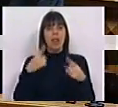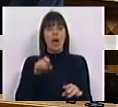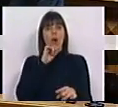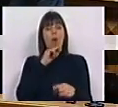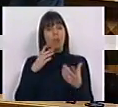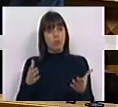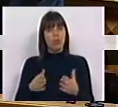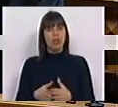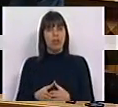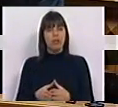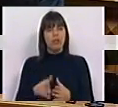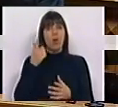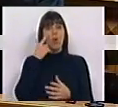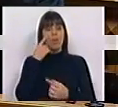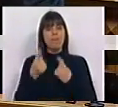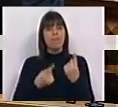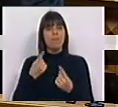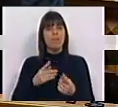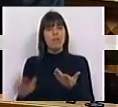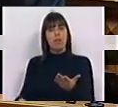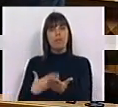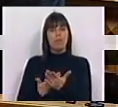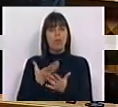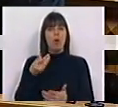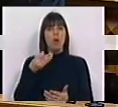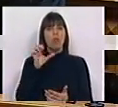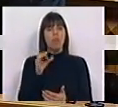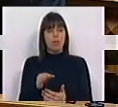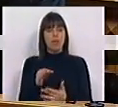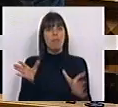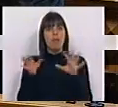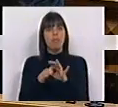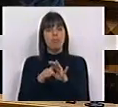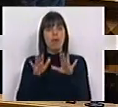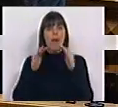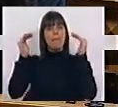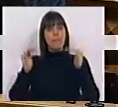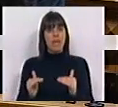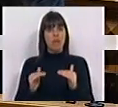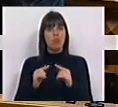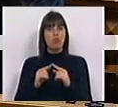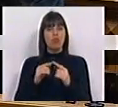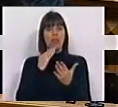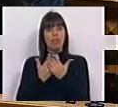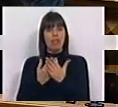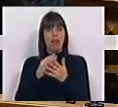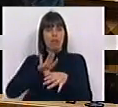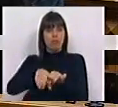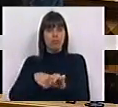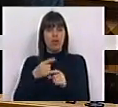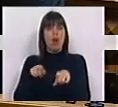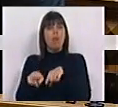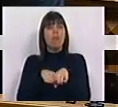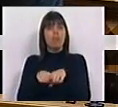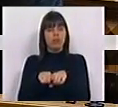oportunidade, de conhecer algumas das propostas do Partido Comunista no sentido de atenuar esses efeitos nefastos da